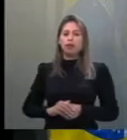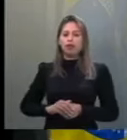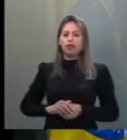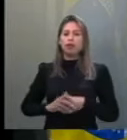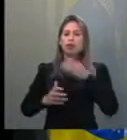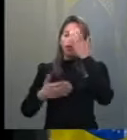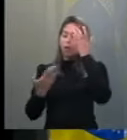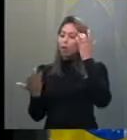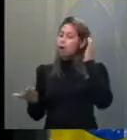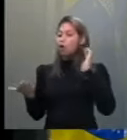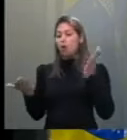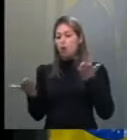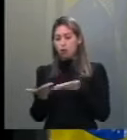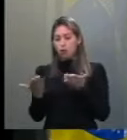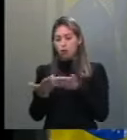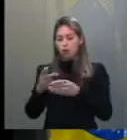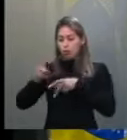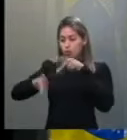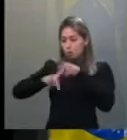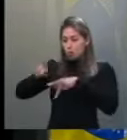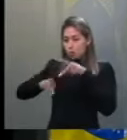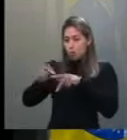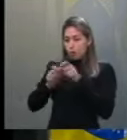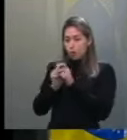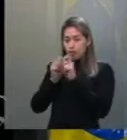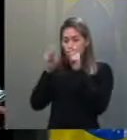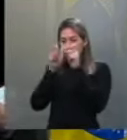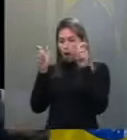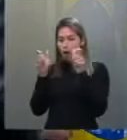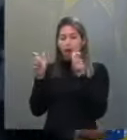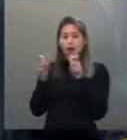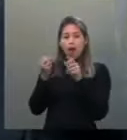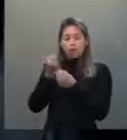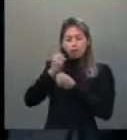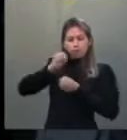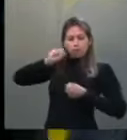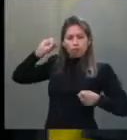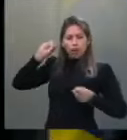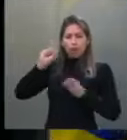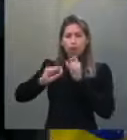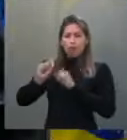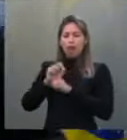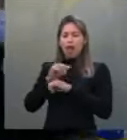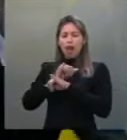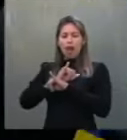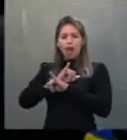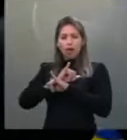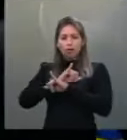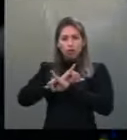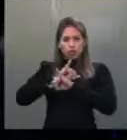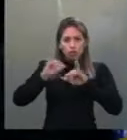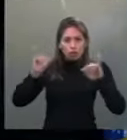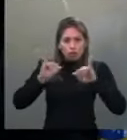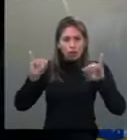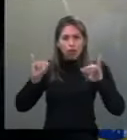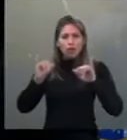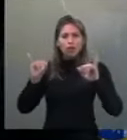com uma notícia que